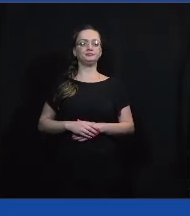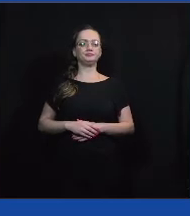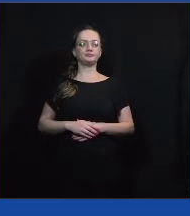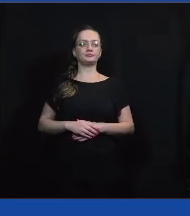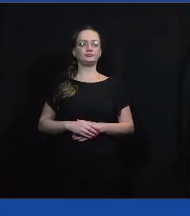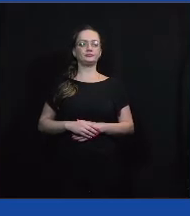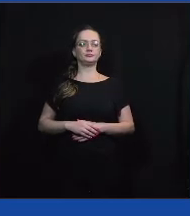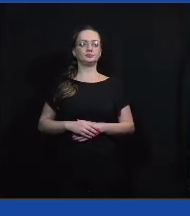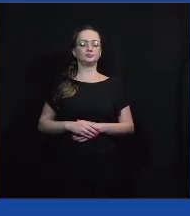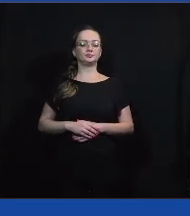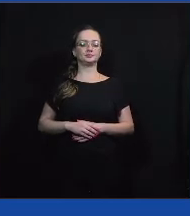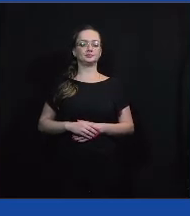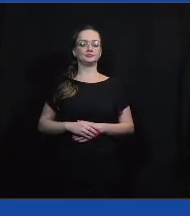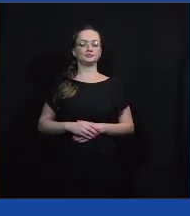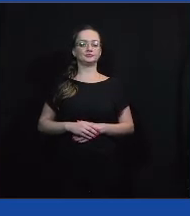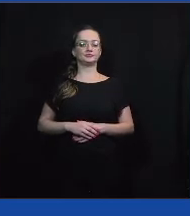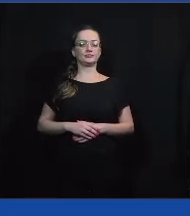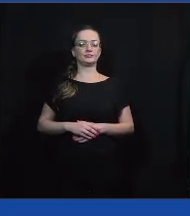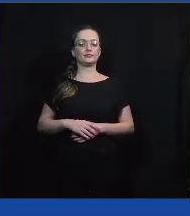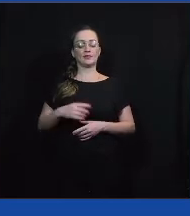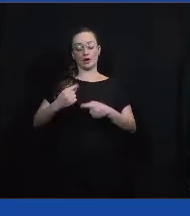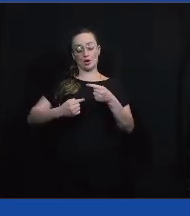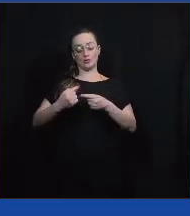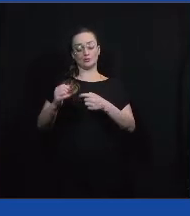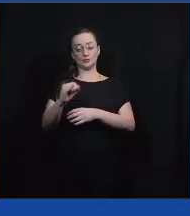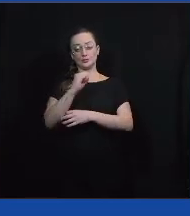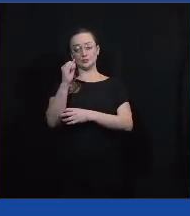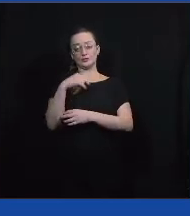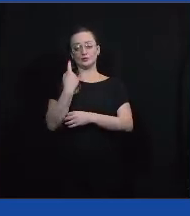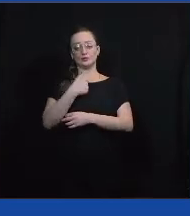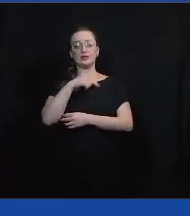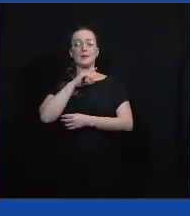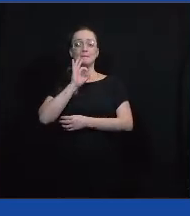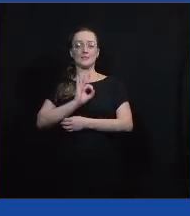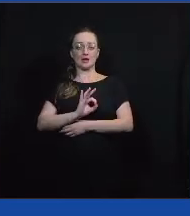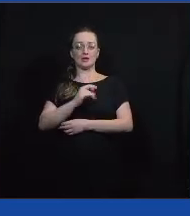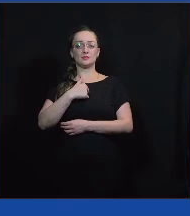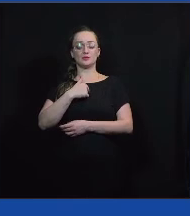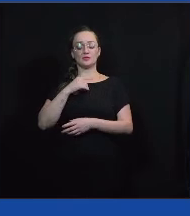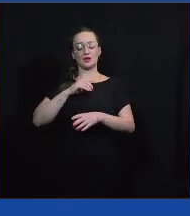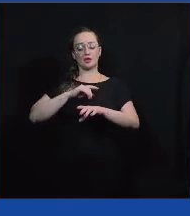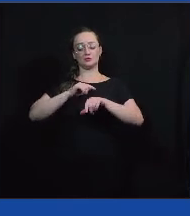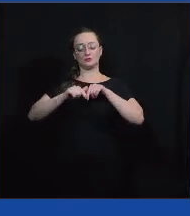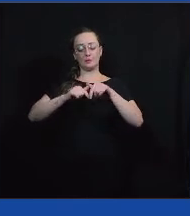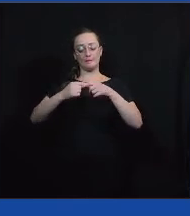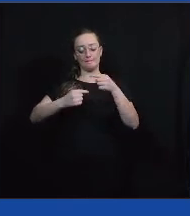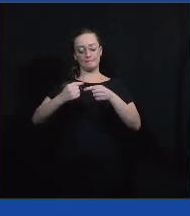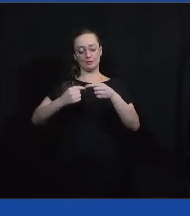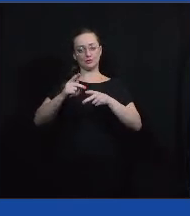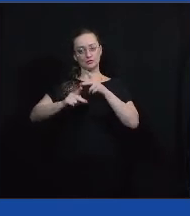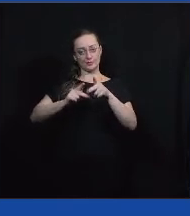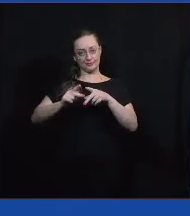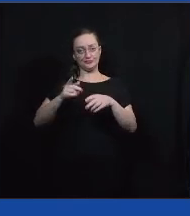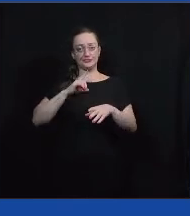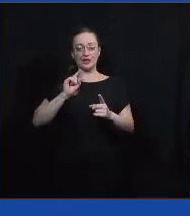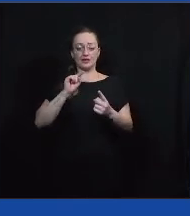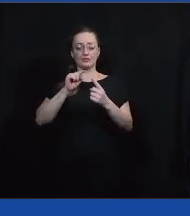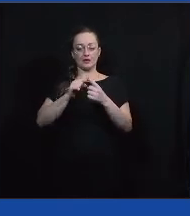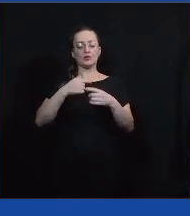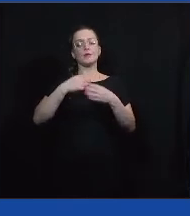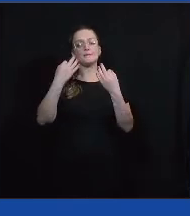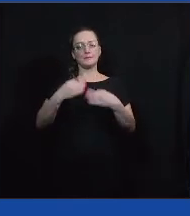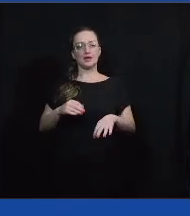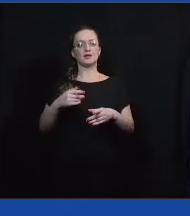Bom ponto. É uma discussão importante que a gente tem, realmente, quando fala de politicas públicas. Existe a política ideal, que, de fato, é um movimento